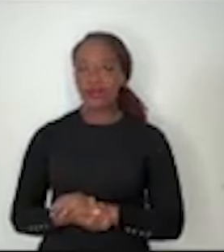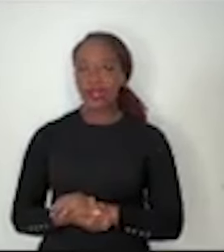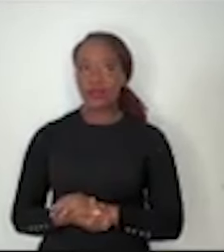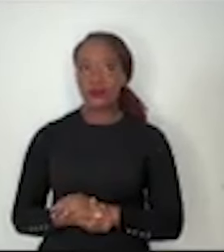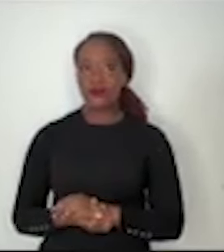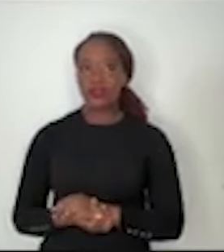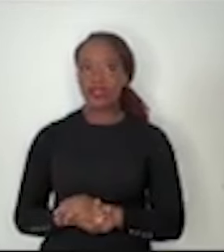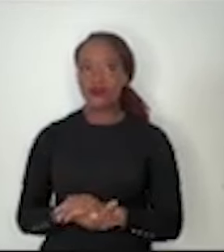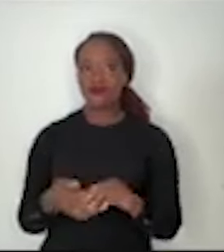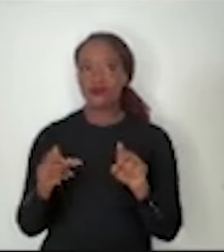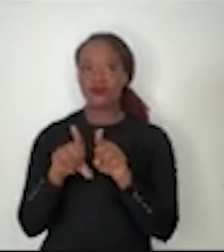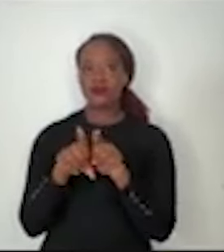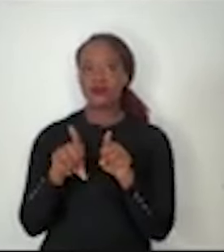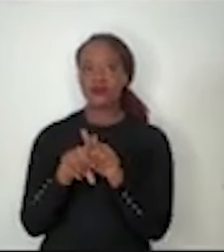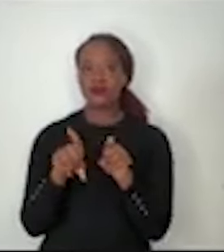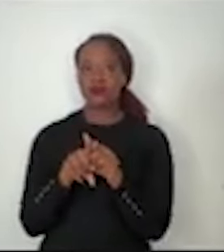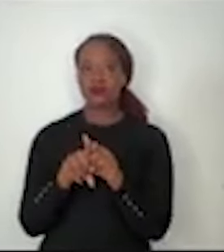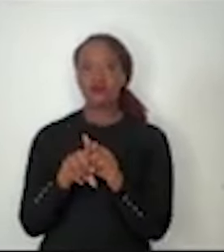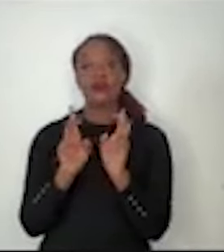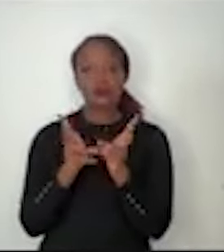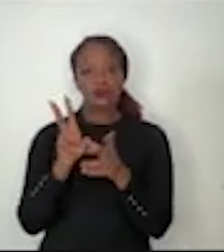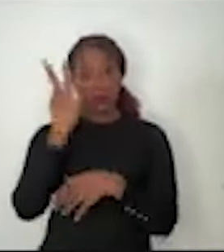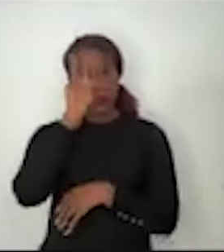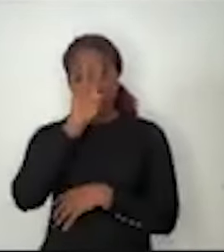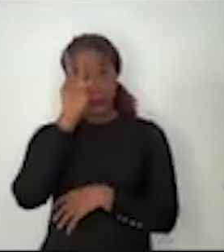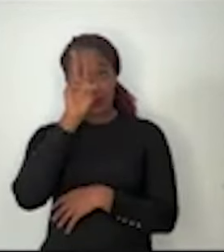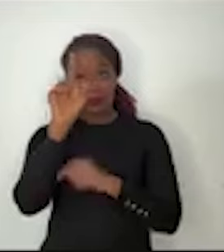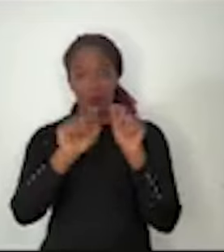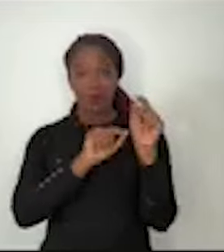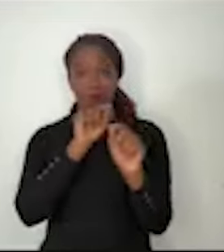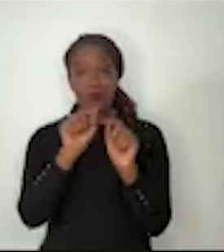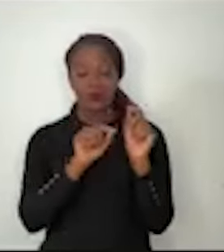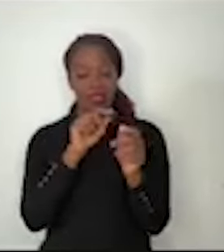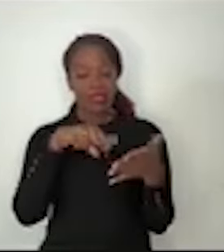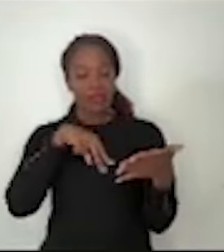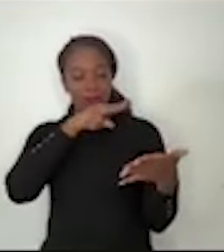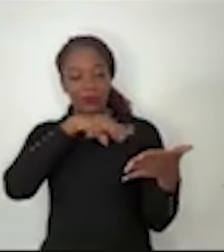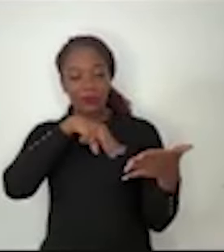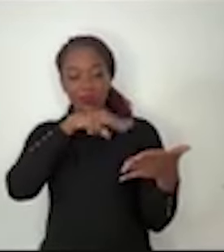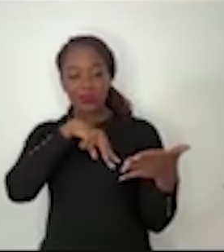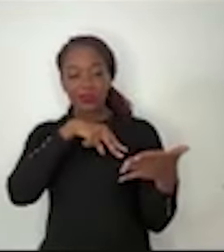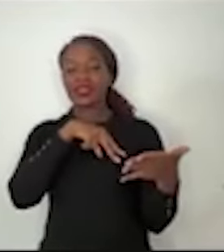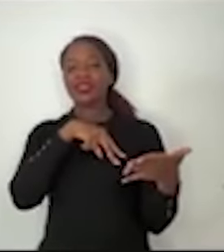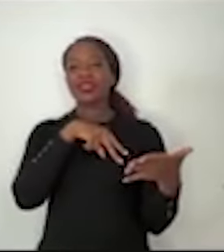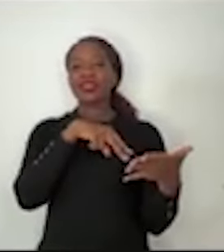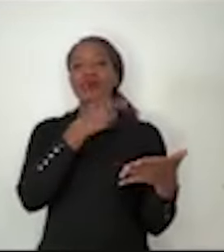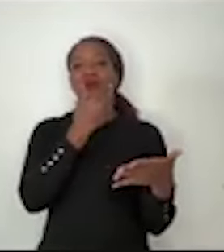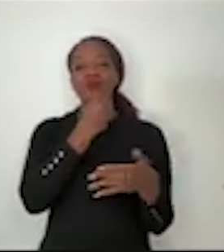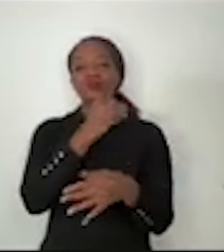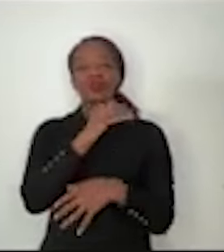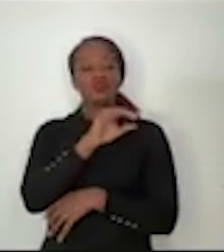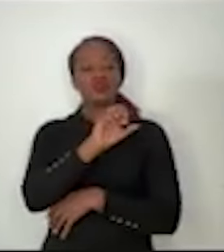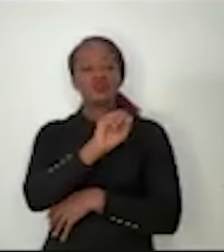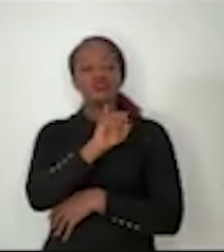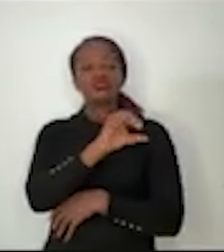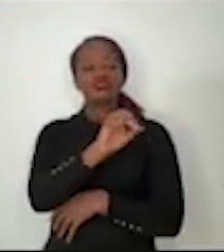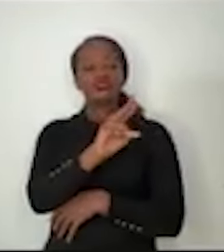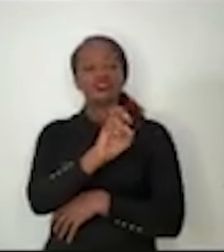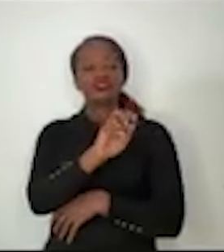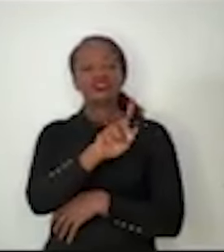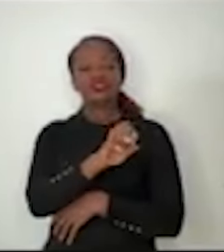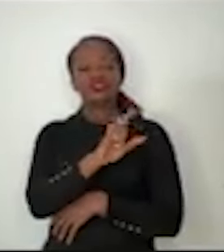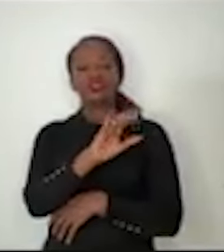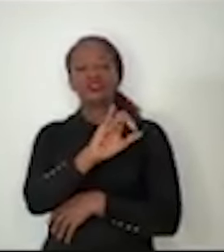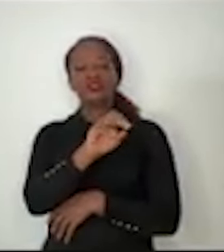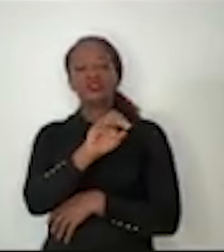E eu sempre gosto de lembrar, eu li certa vez que o George Washington fez o menor discurso de posse na presidência